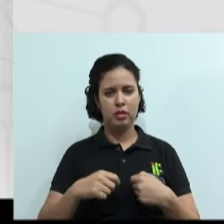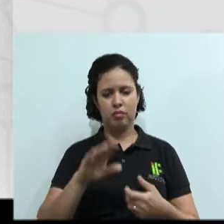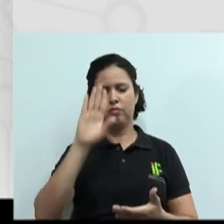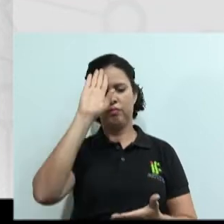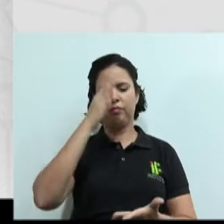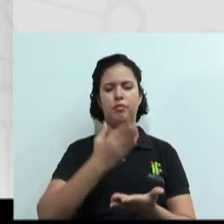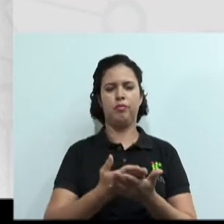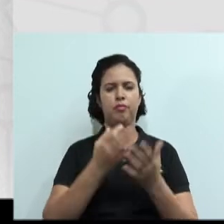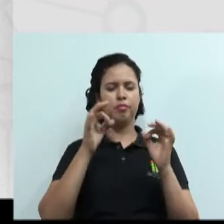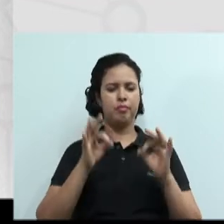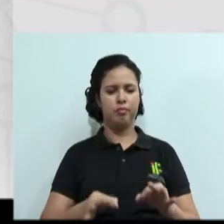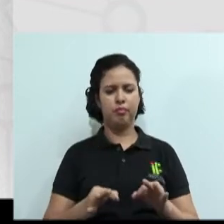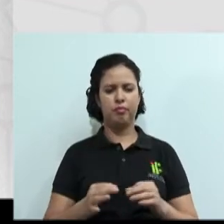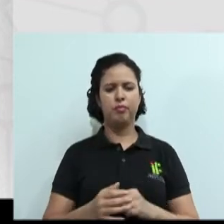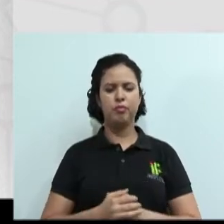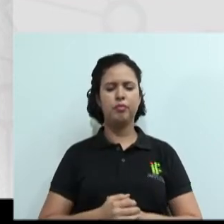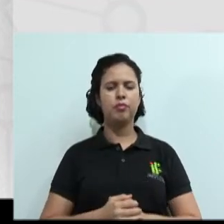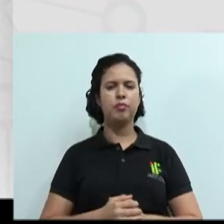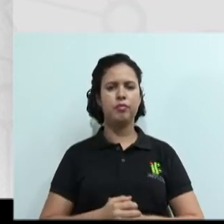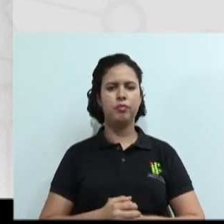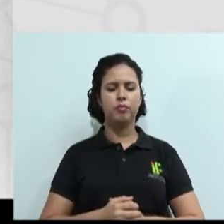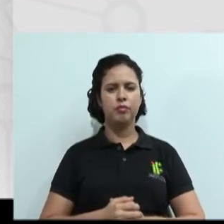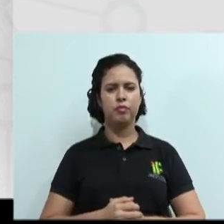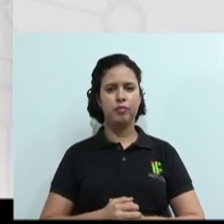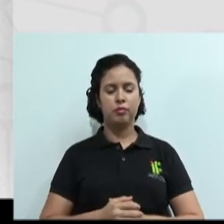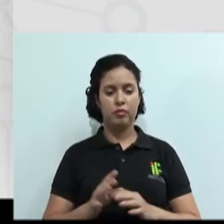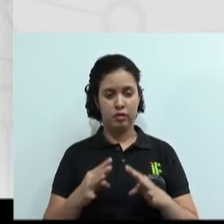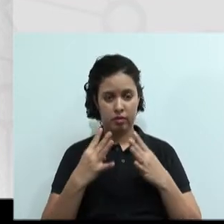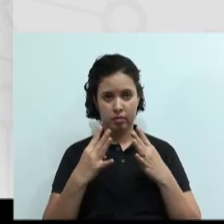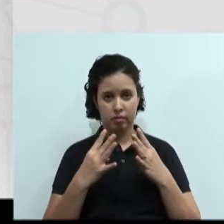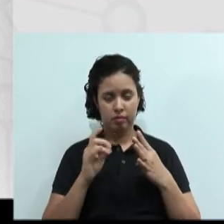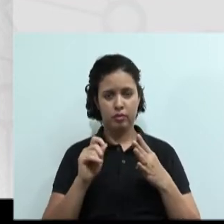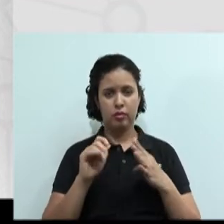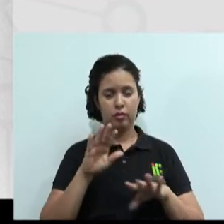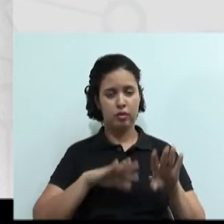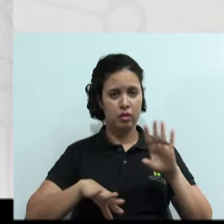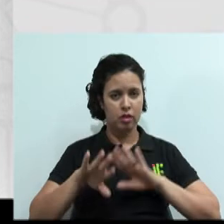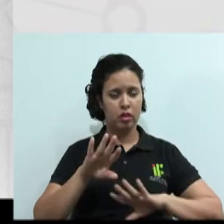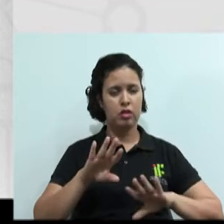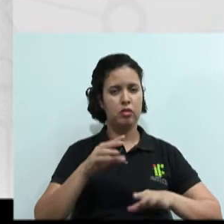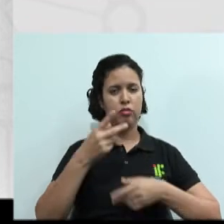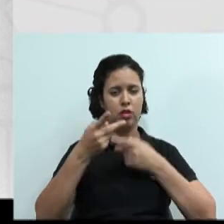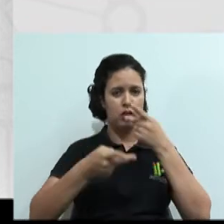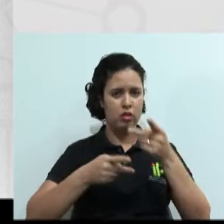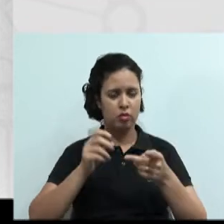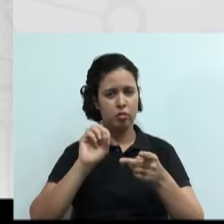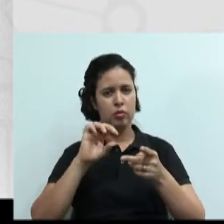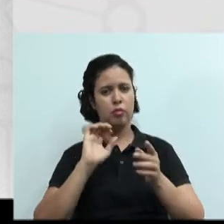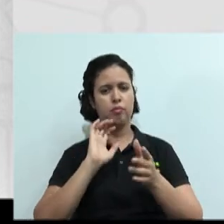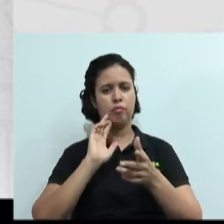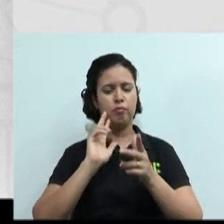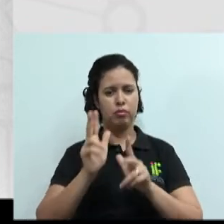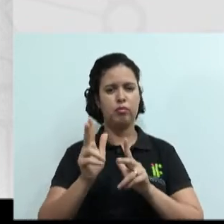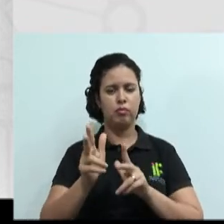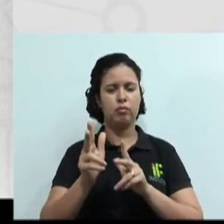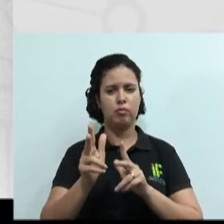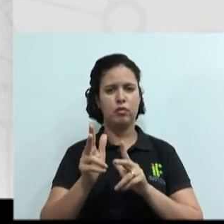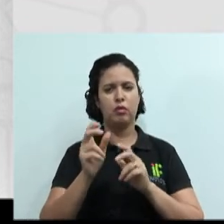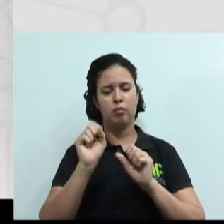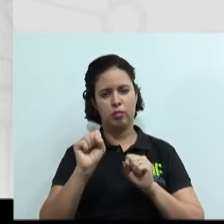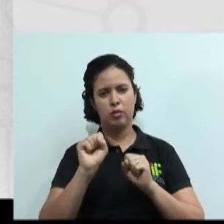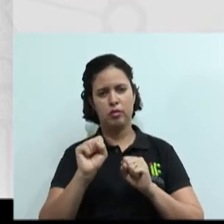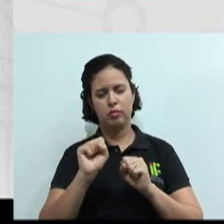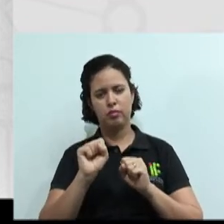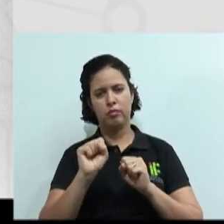pelo tenho certeza. E atenção, cuidado, pois o que dizemos pode ser favorável ou contrário